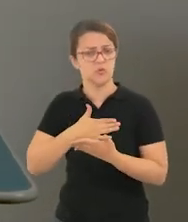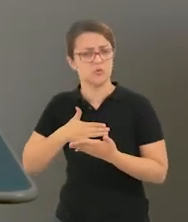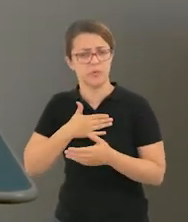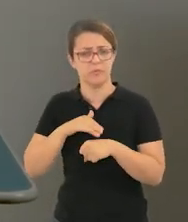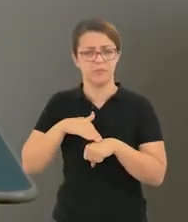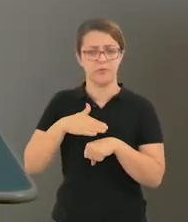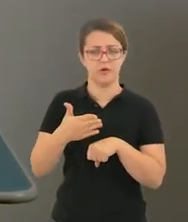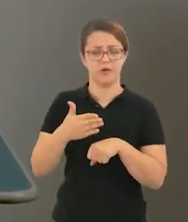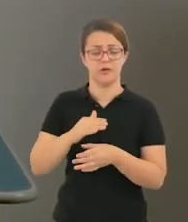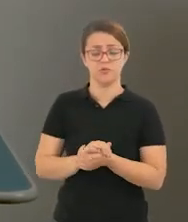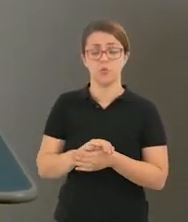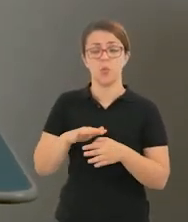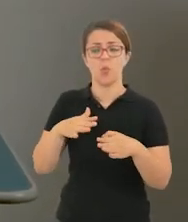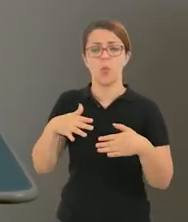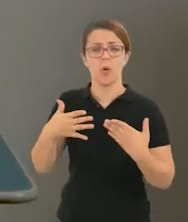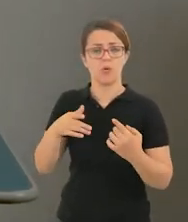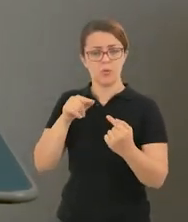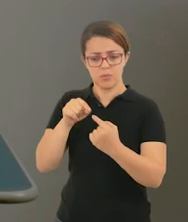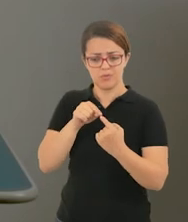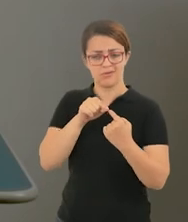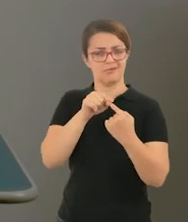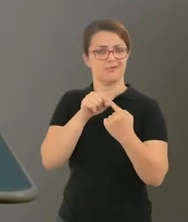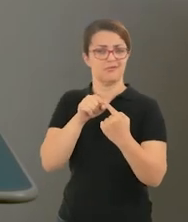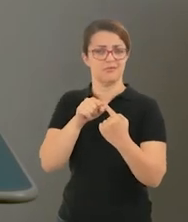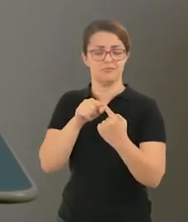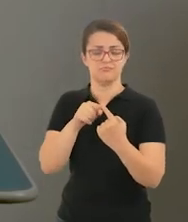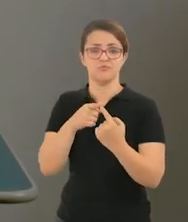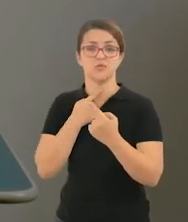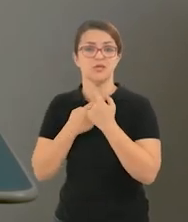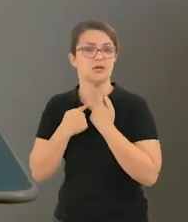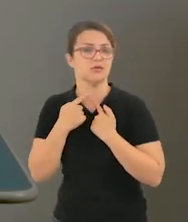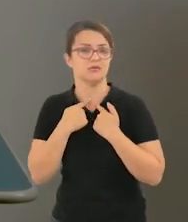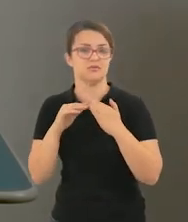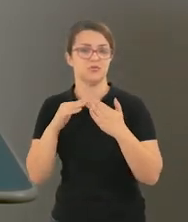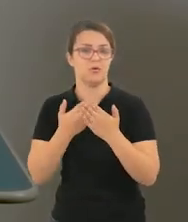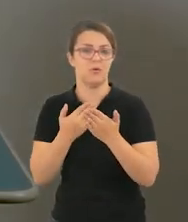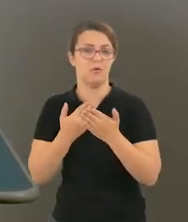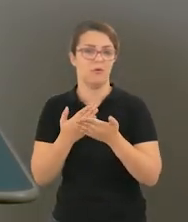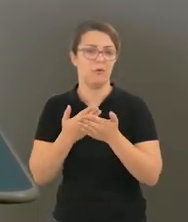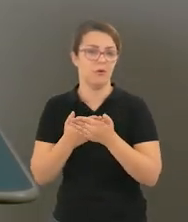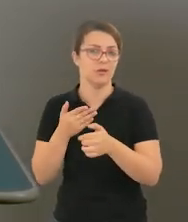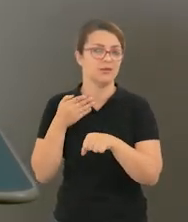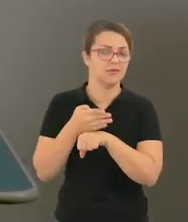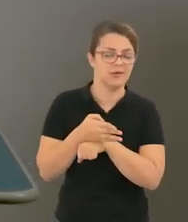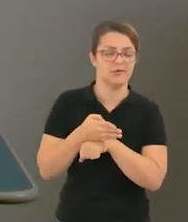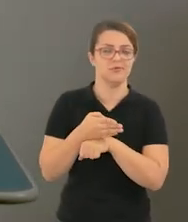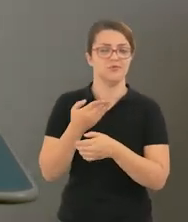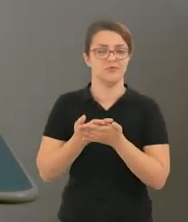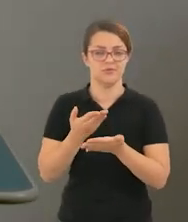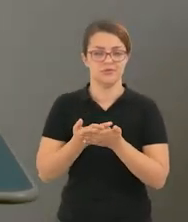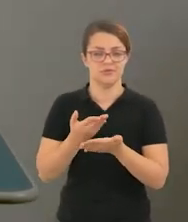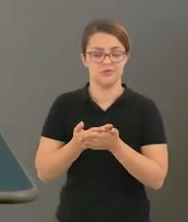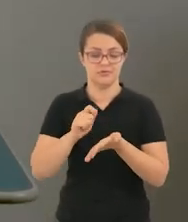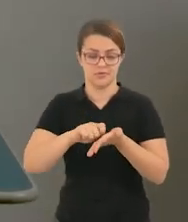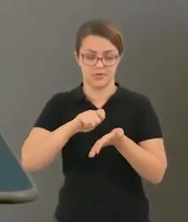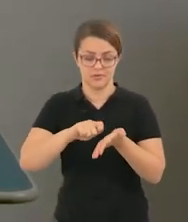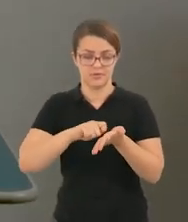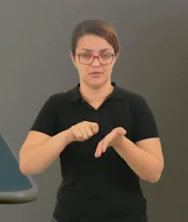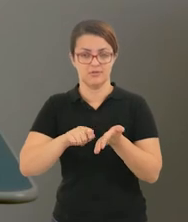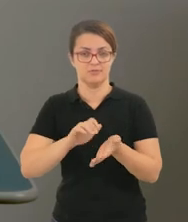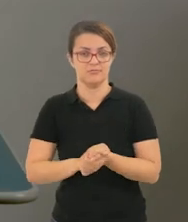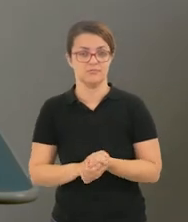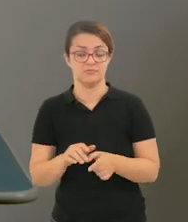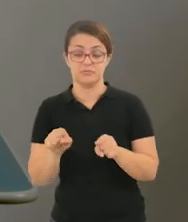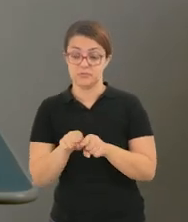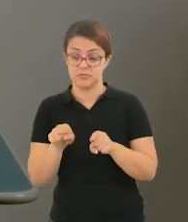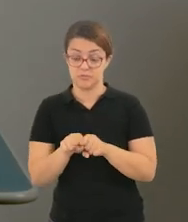gostaria de estudar. E você vai escrever no seu caderno. Também você vai anotar as semelhanças e as diferenças que tem